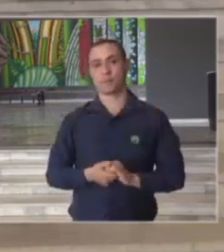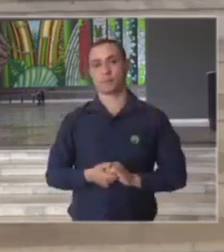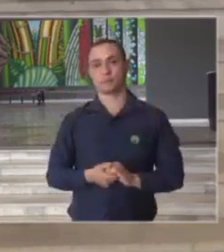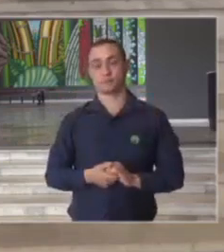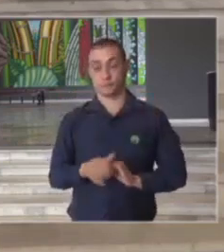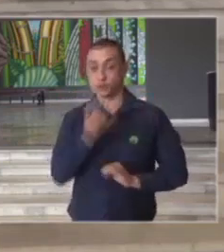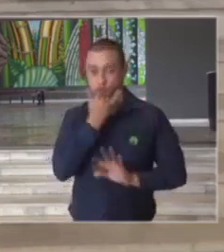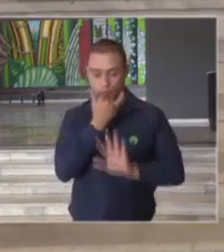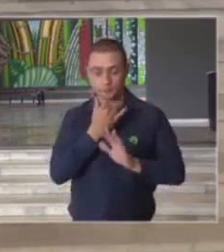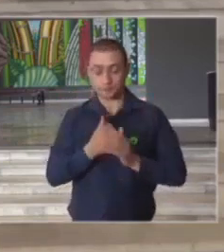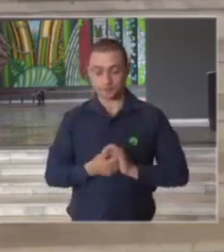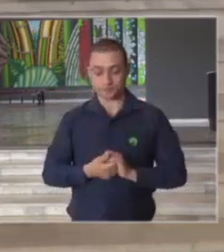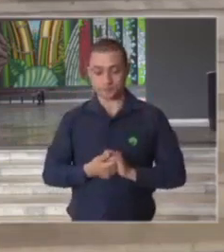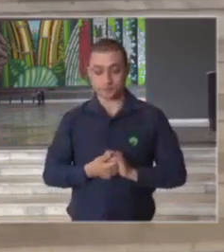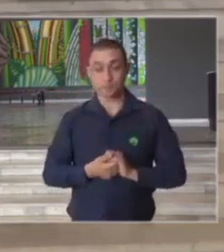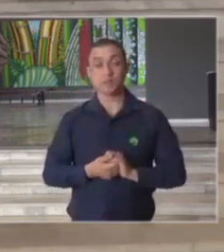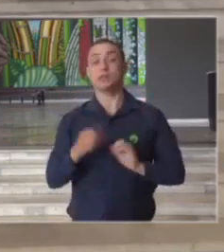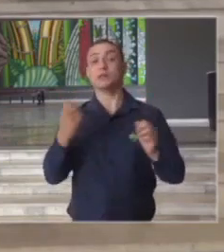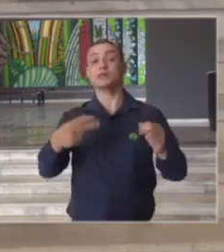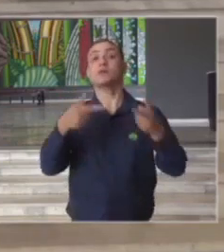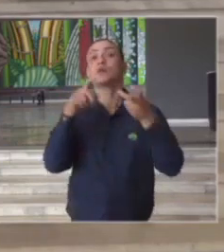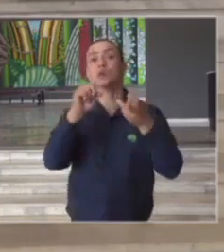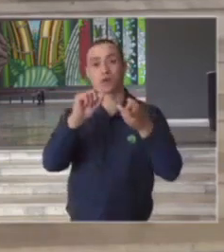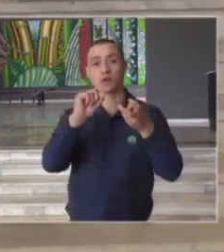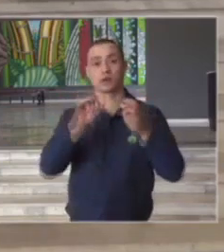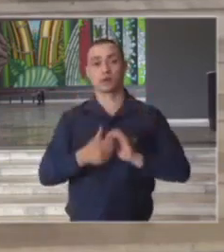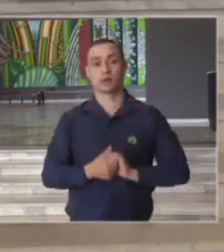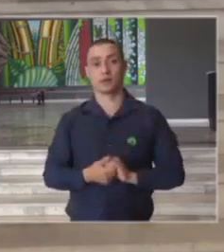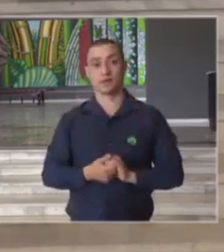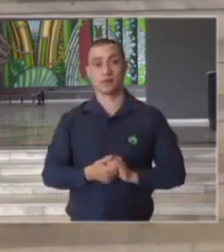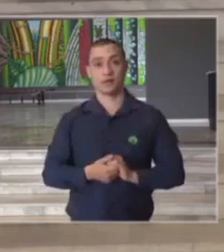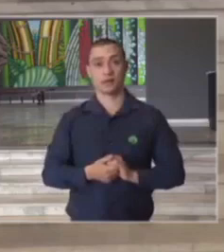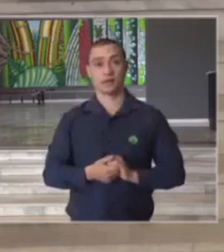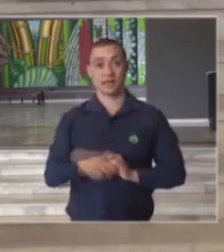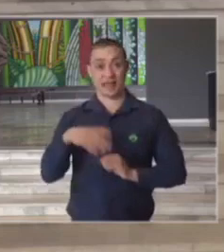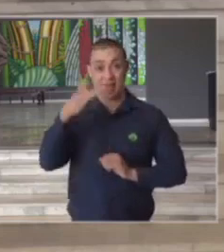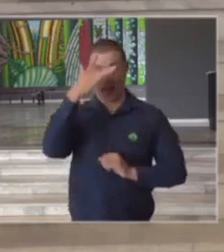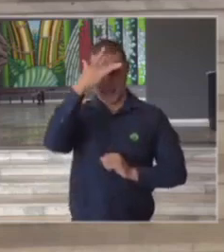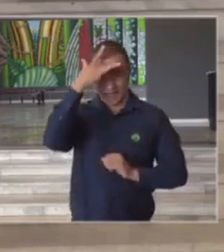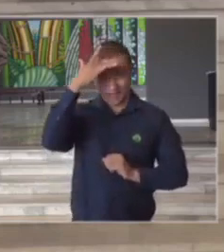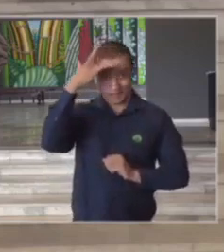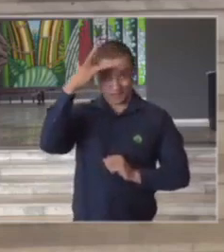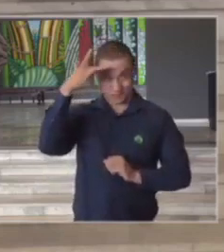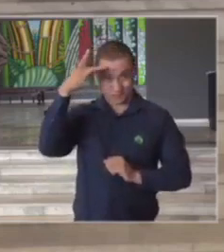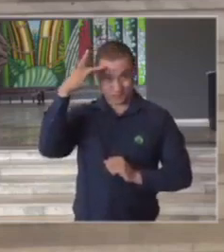desculpa nos permite dizer o seguinte as pessoas que ficarem